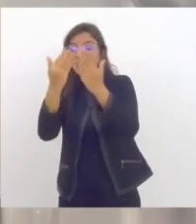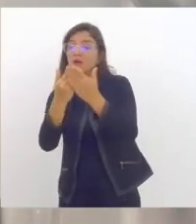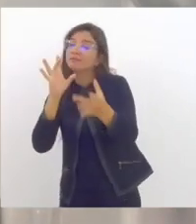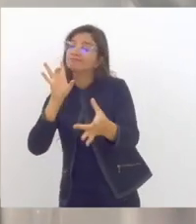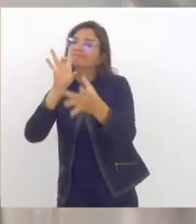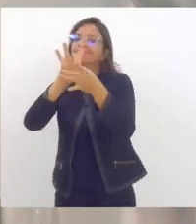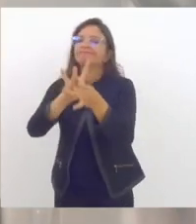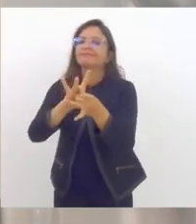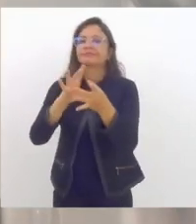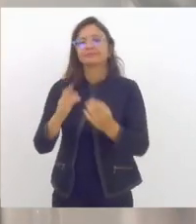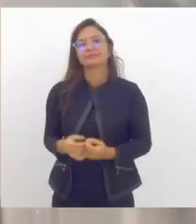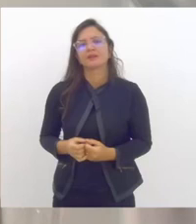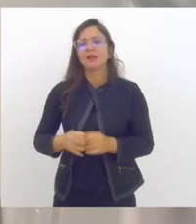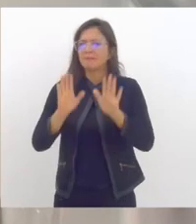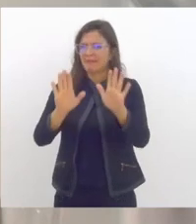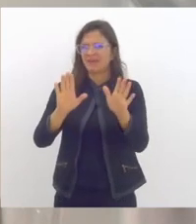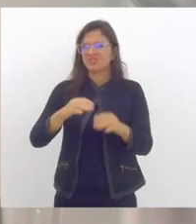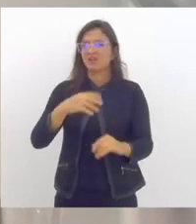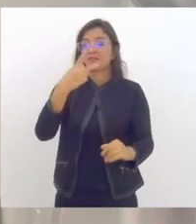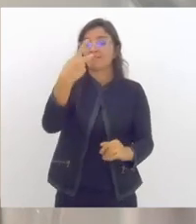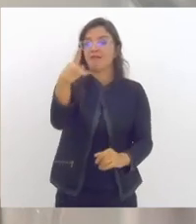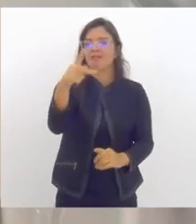escolar não quer dizer que cabe à escola